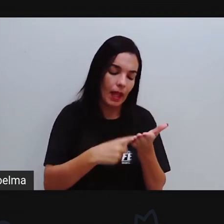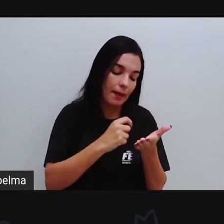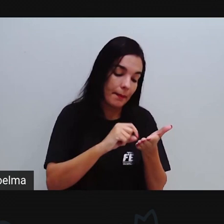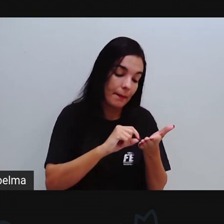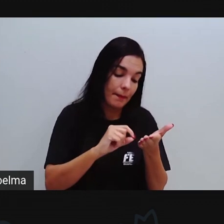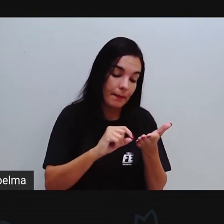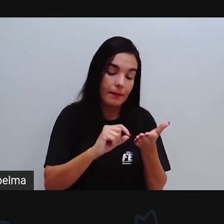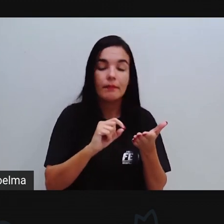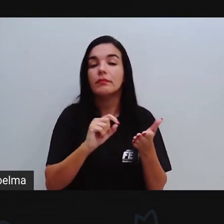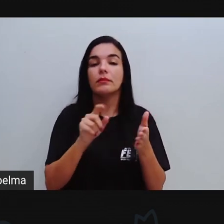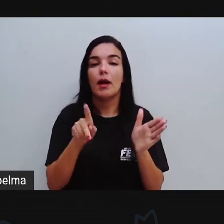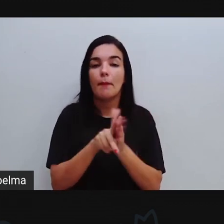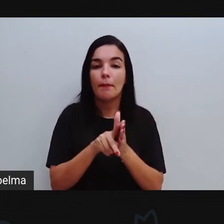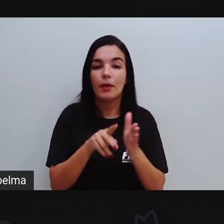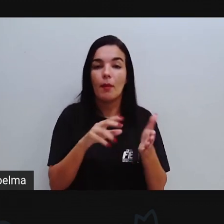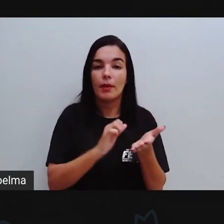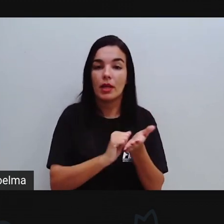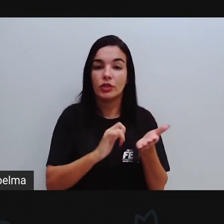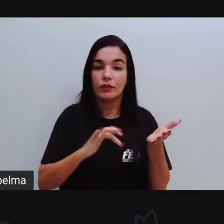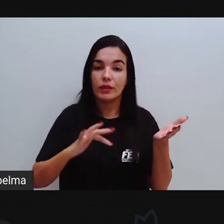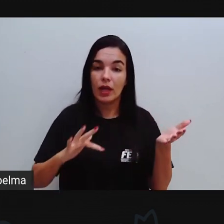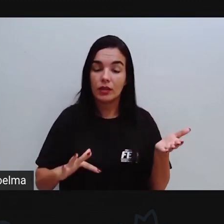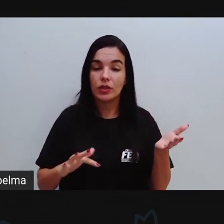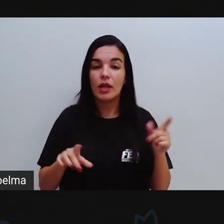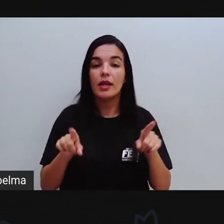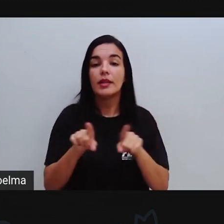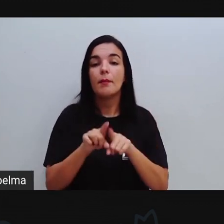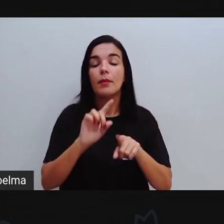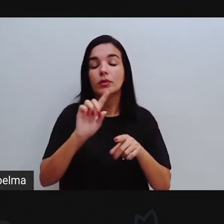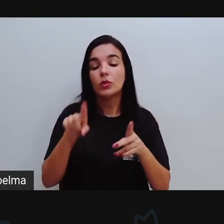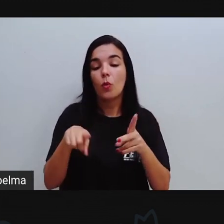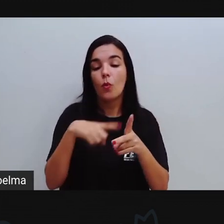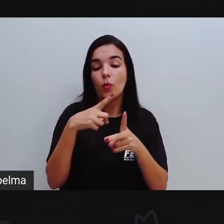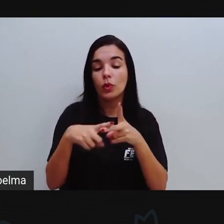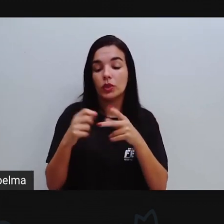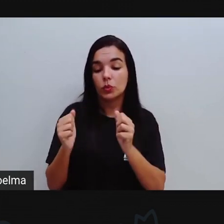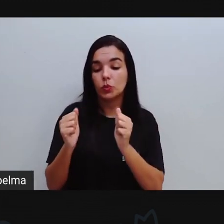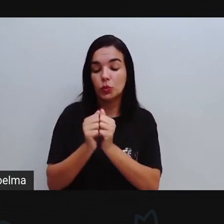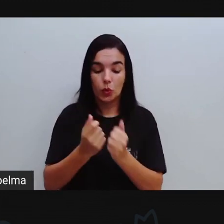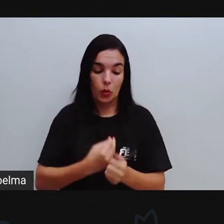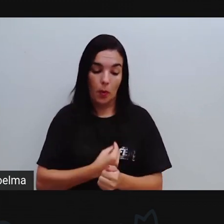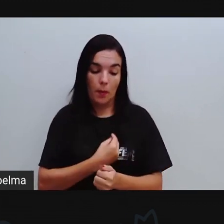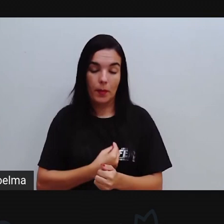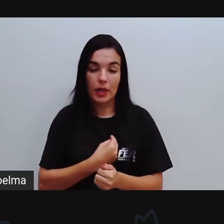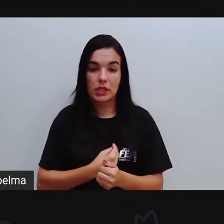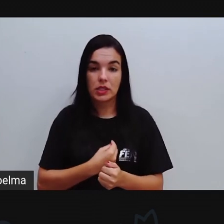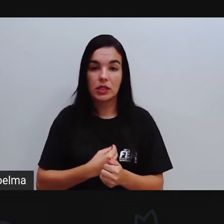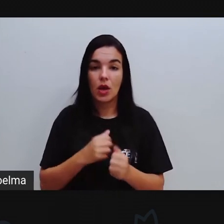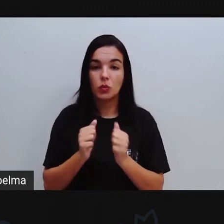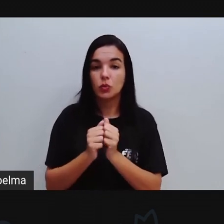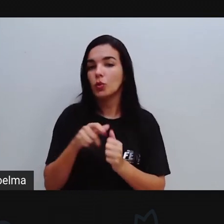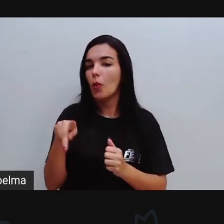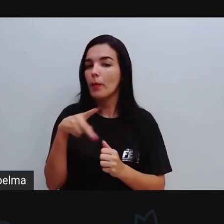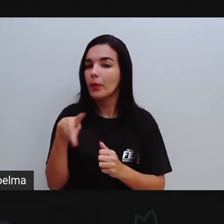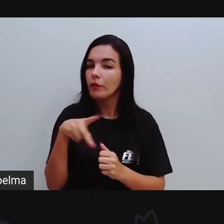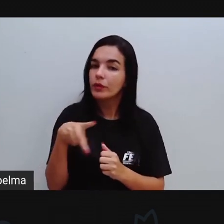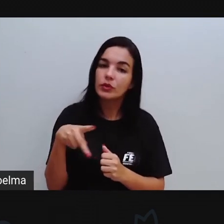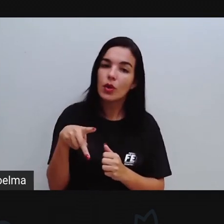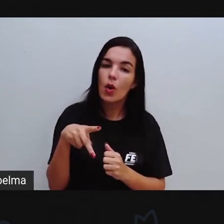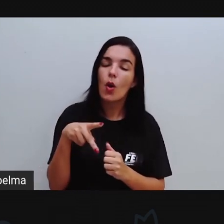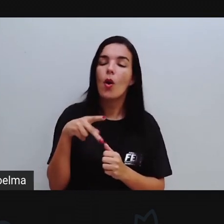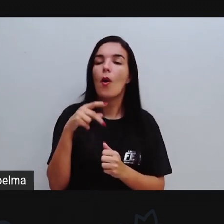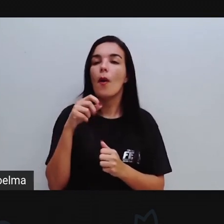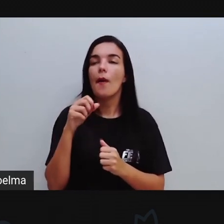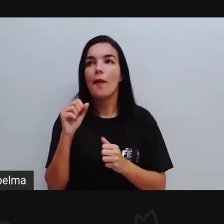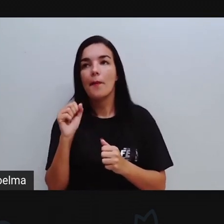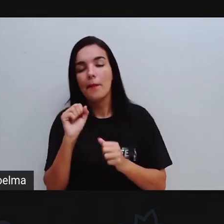ou na própria atividade, colocando algum tipo de observação. E quando vocês estiverem no momento presencial, com o seu professor, com